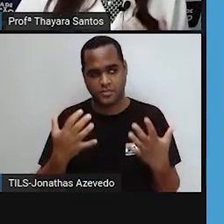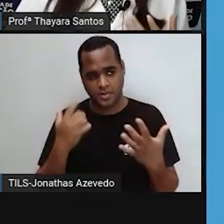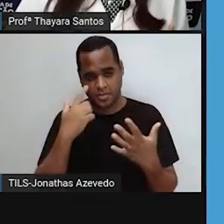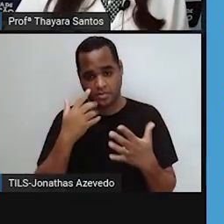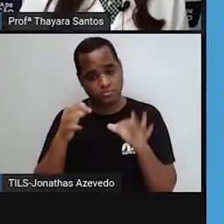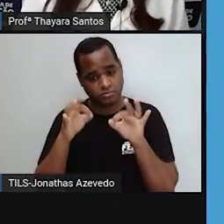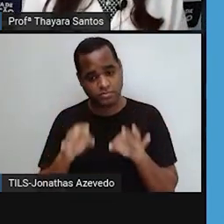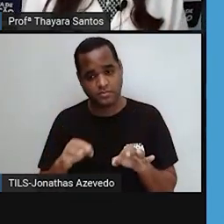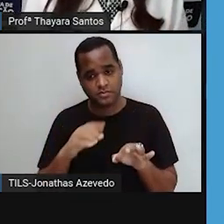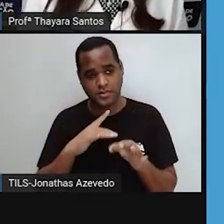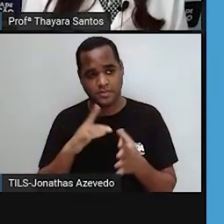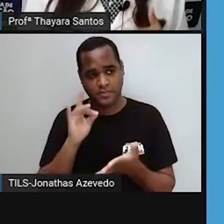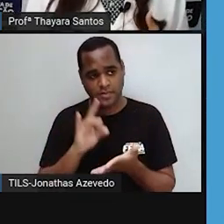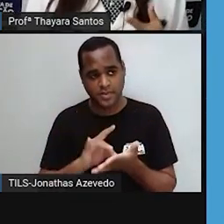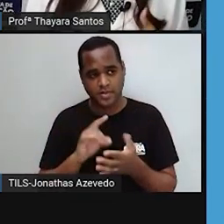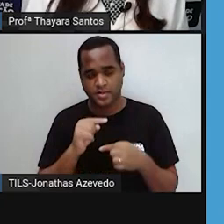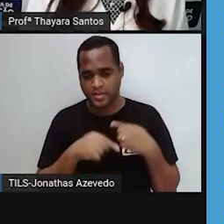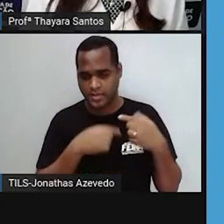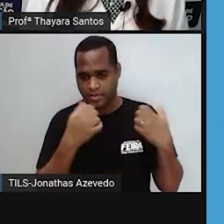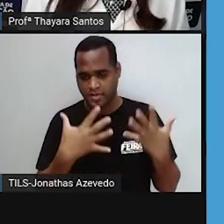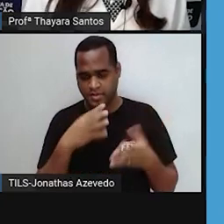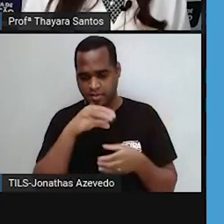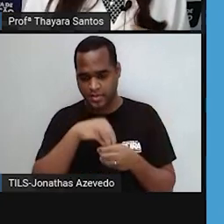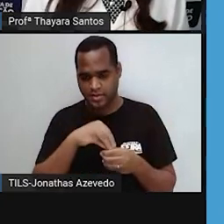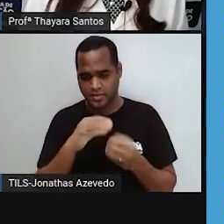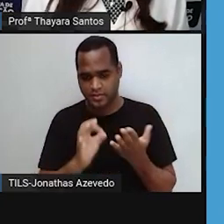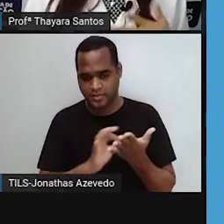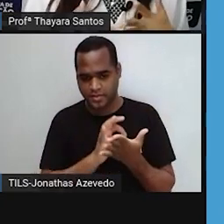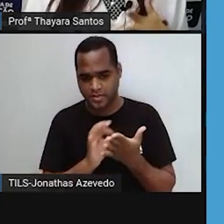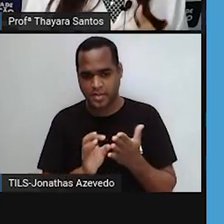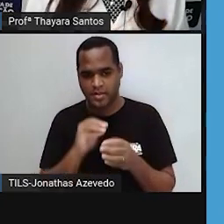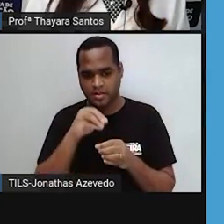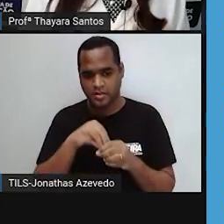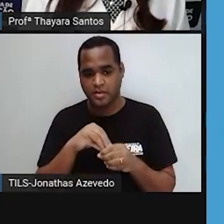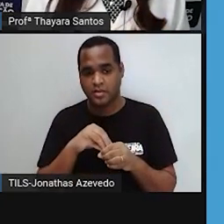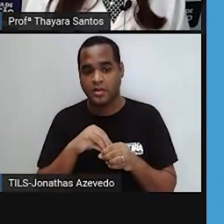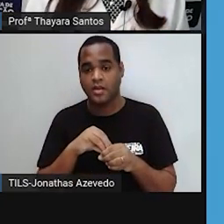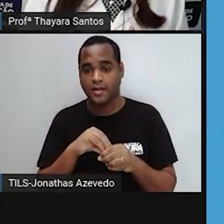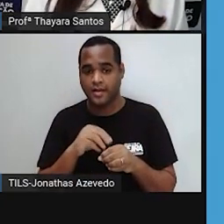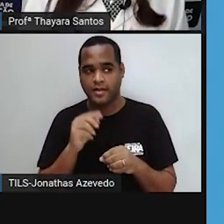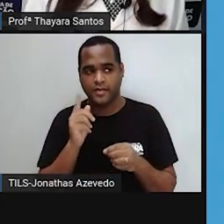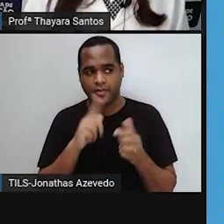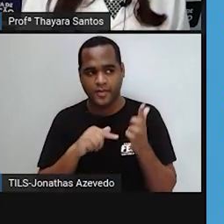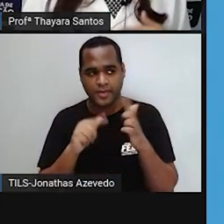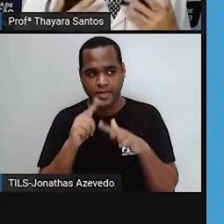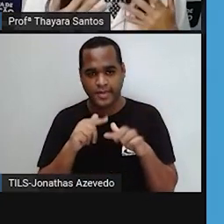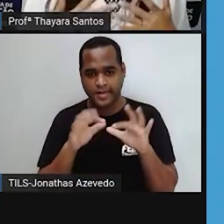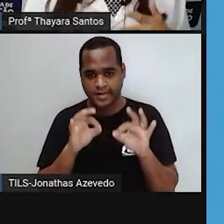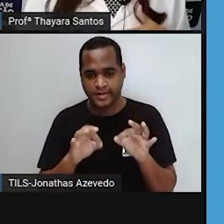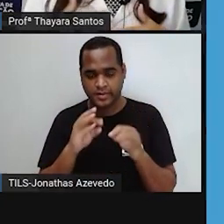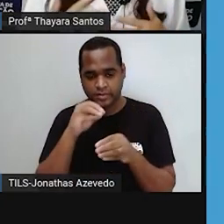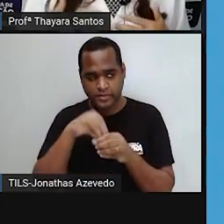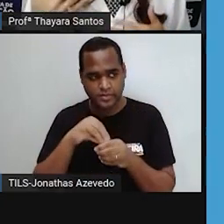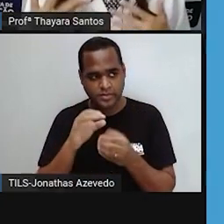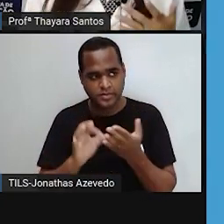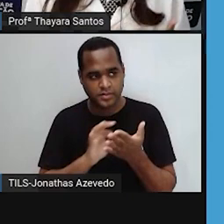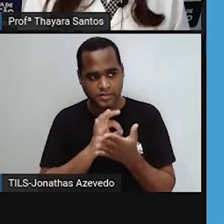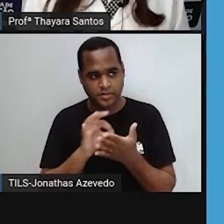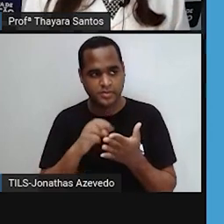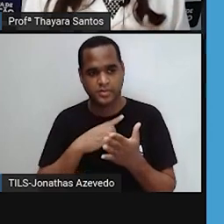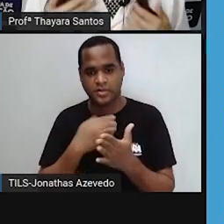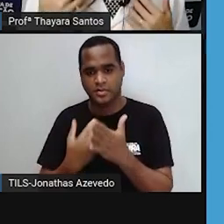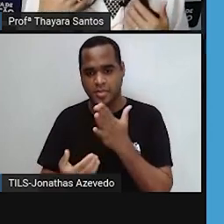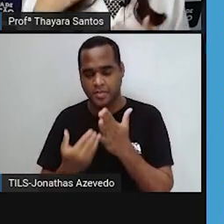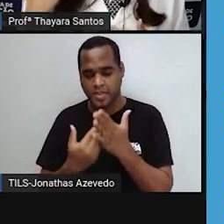justamente realizar a digestão intracelular. Tudo aquilo que não funciona mais direito na célula. Tudo aquilo que perdeu a